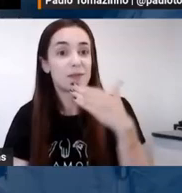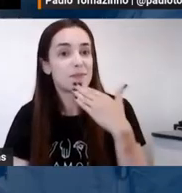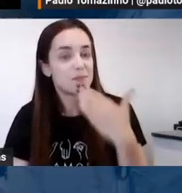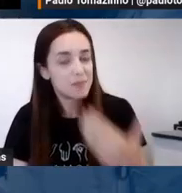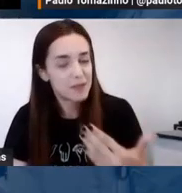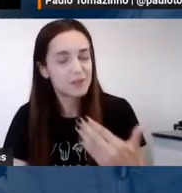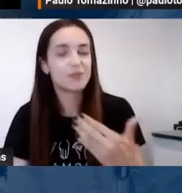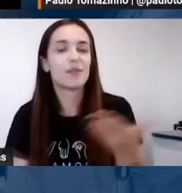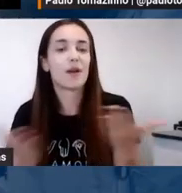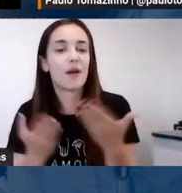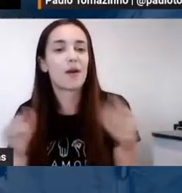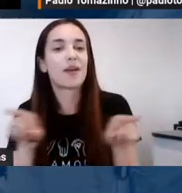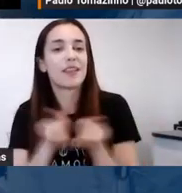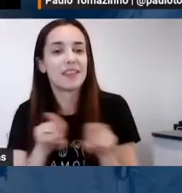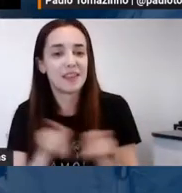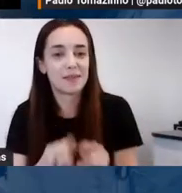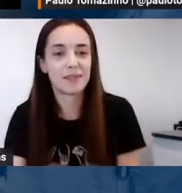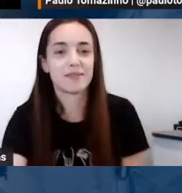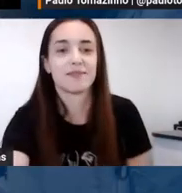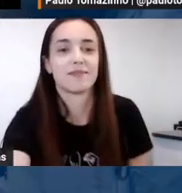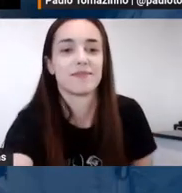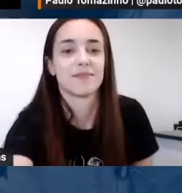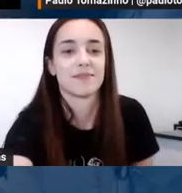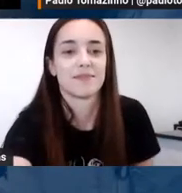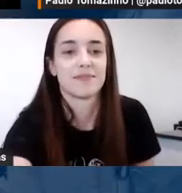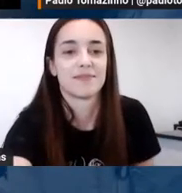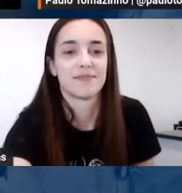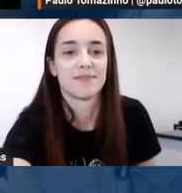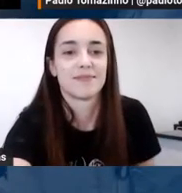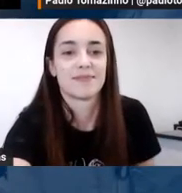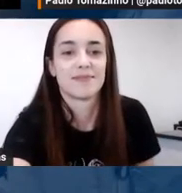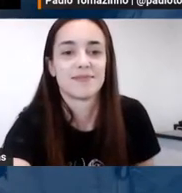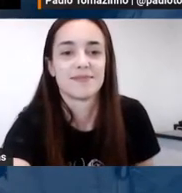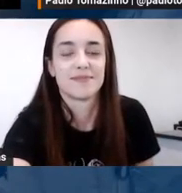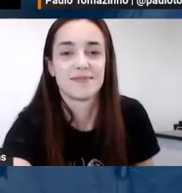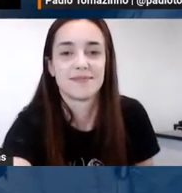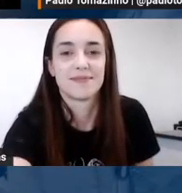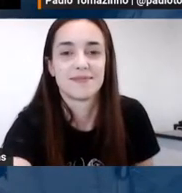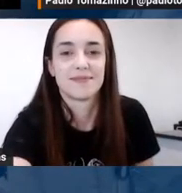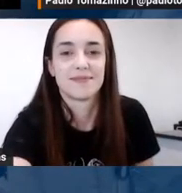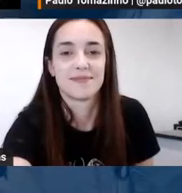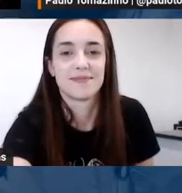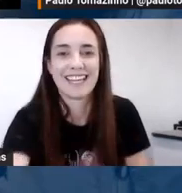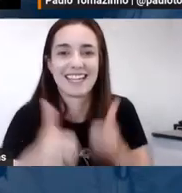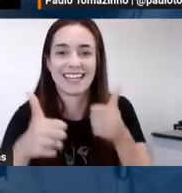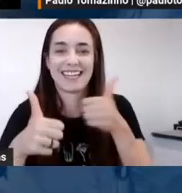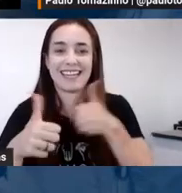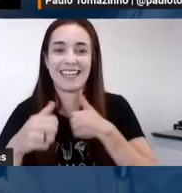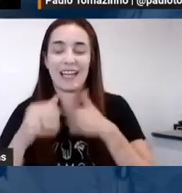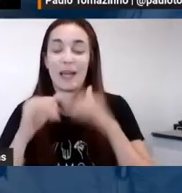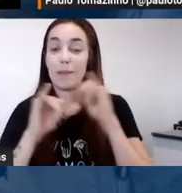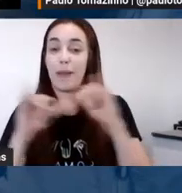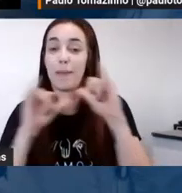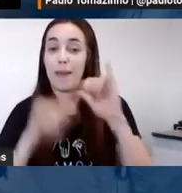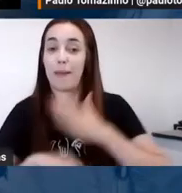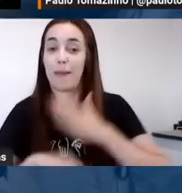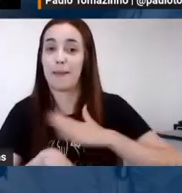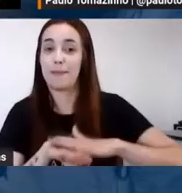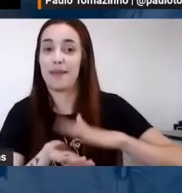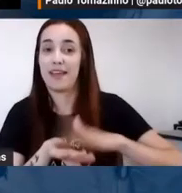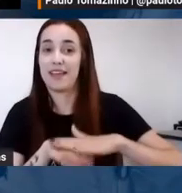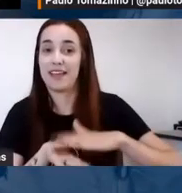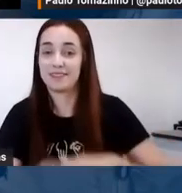coloquei ela ali, ó, coloquei ela para poder ela mesmo se manifestar. Fala assim, Manu, pede para o pessoal me seguir.